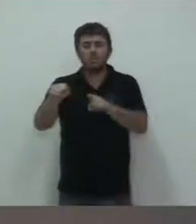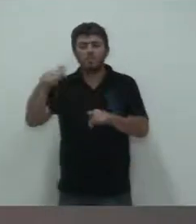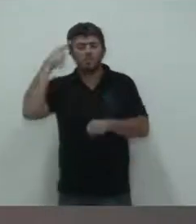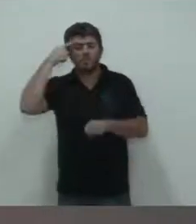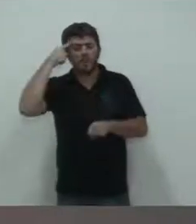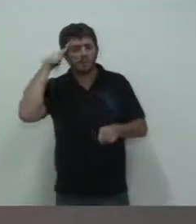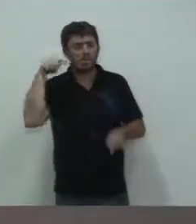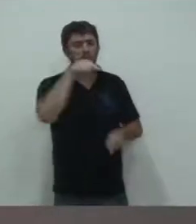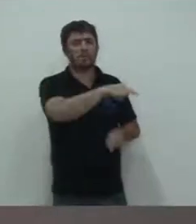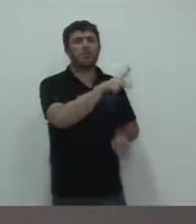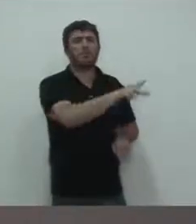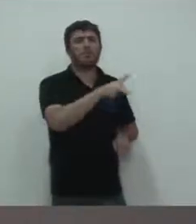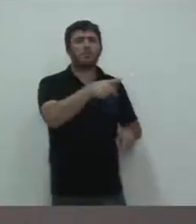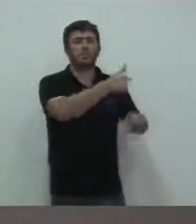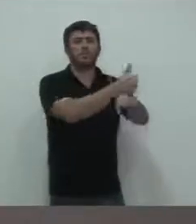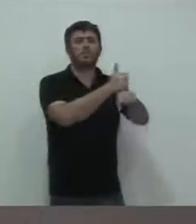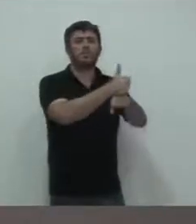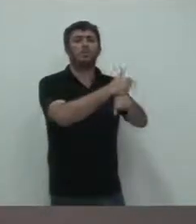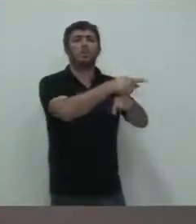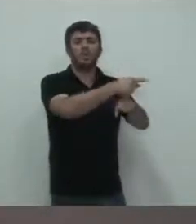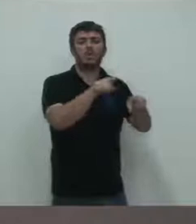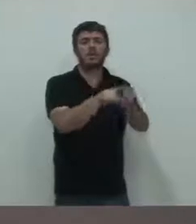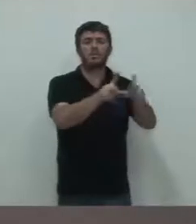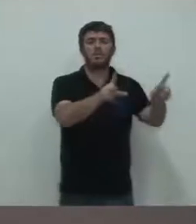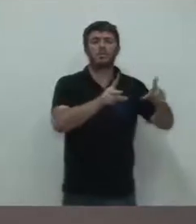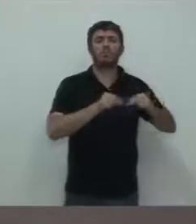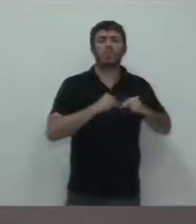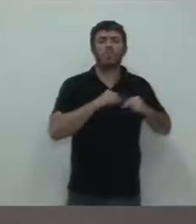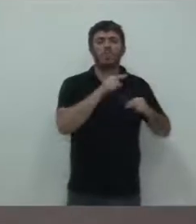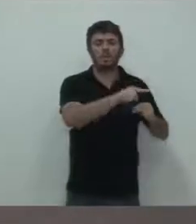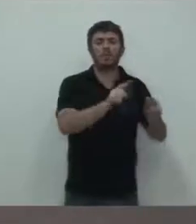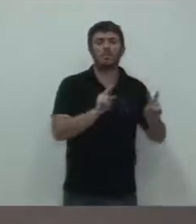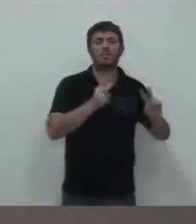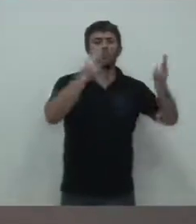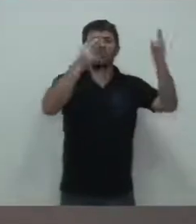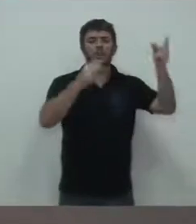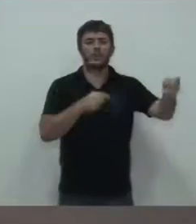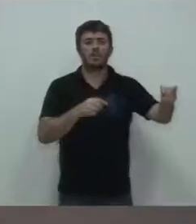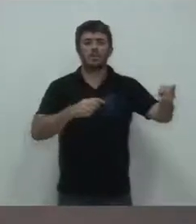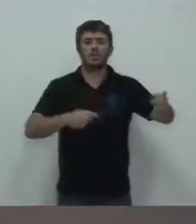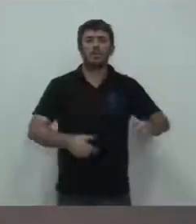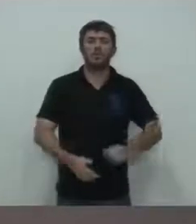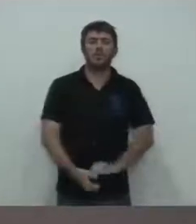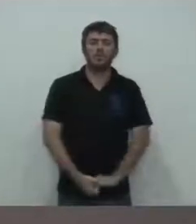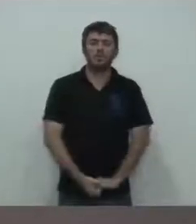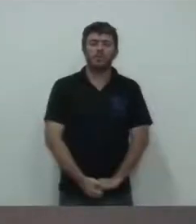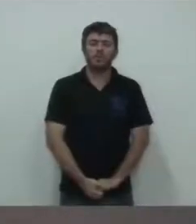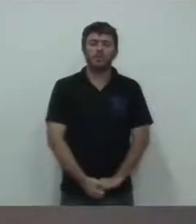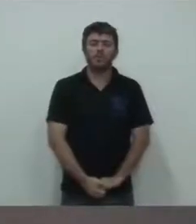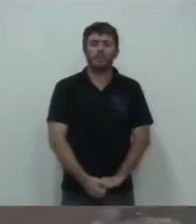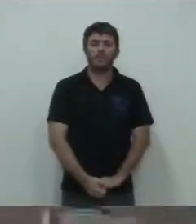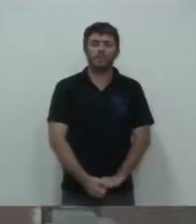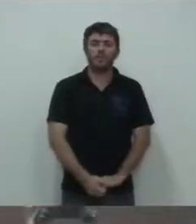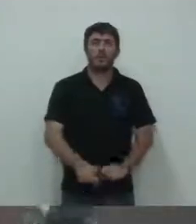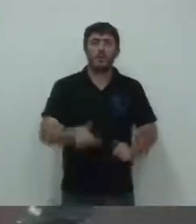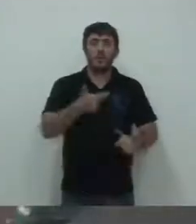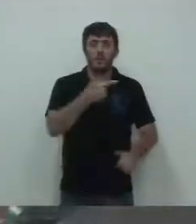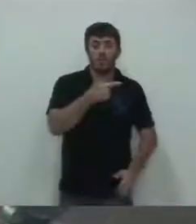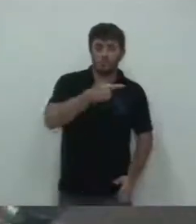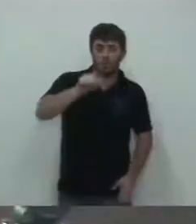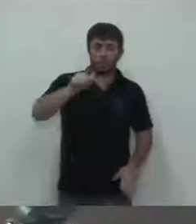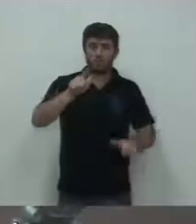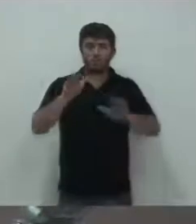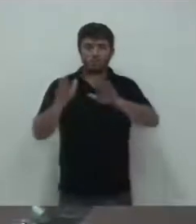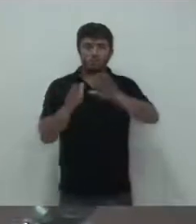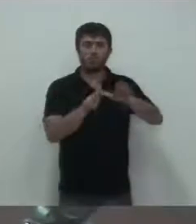neles também como profissionais que merecem ser valorizados. Uma outra questão muito importante